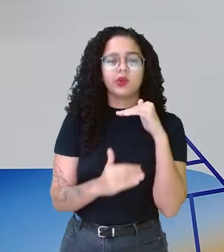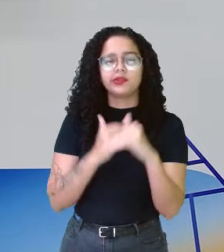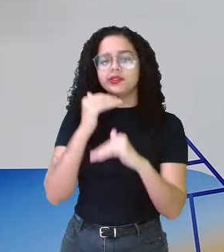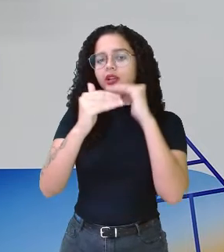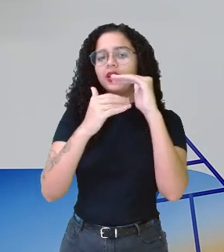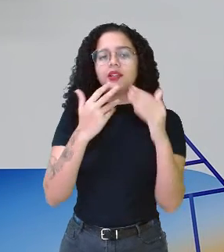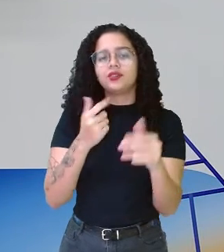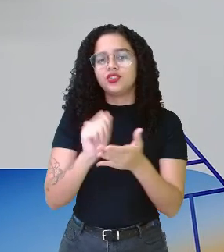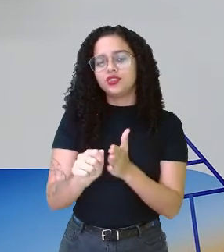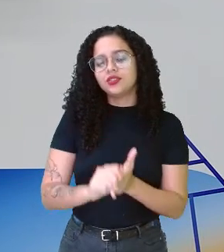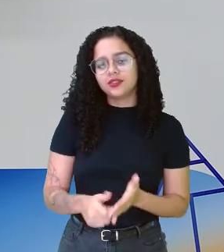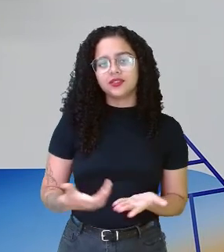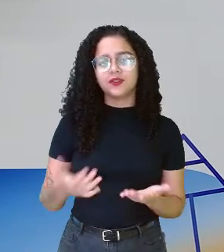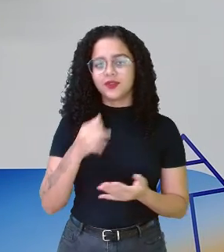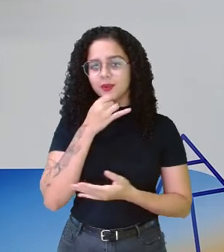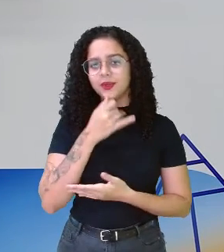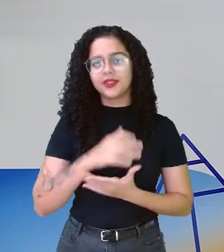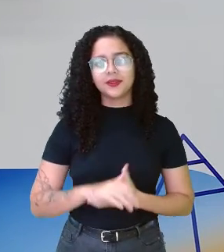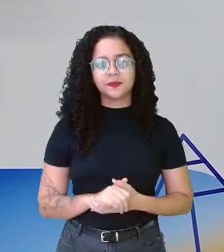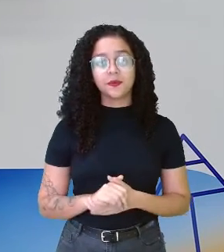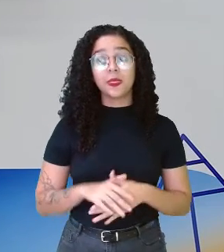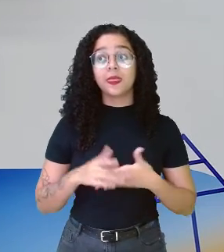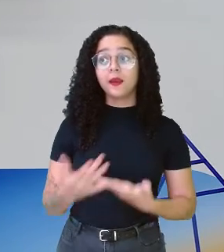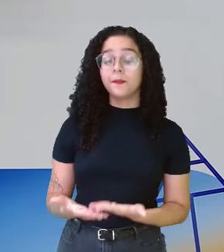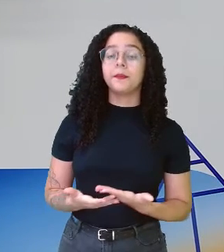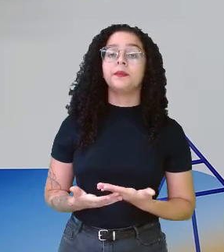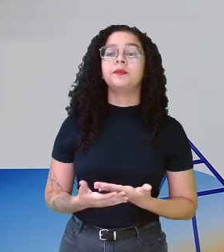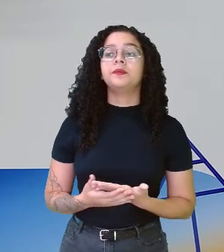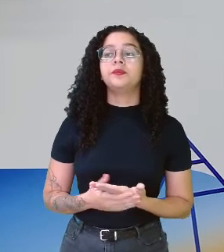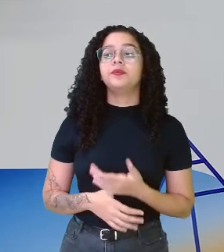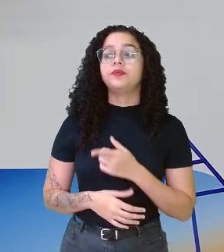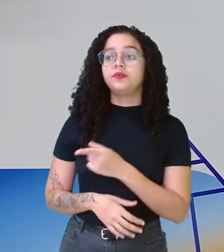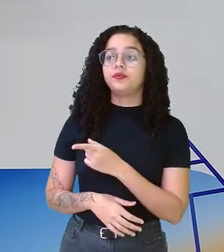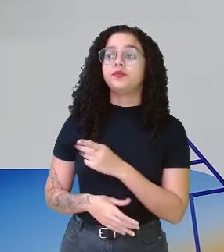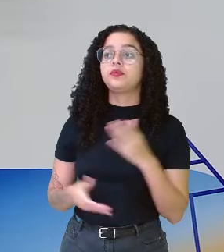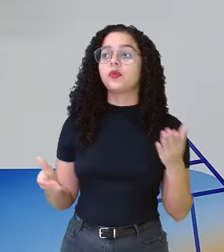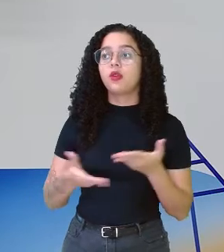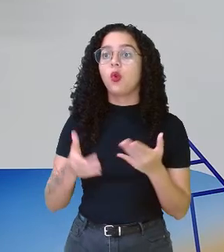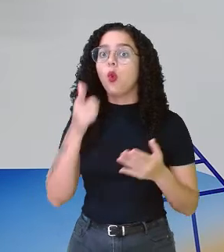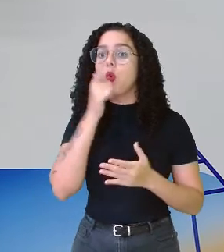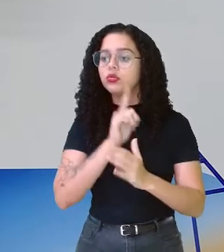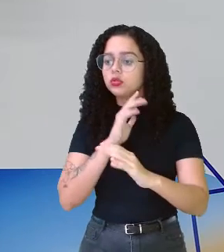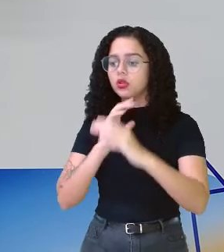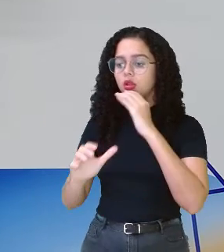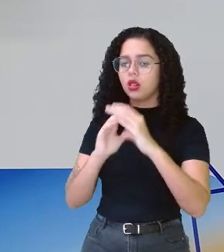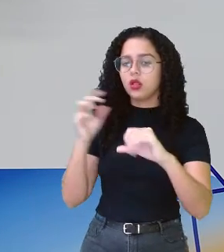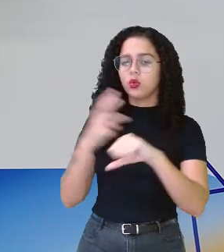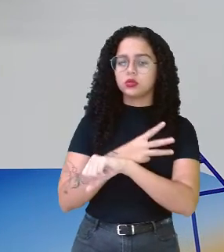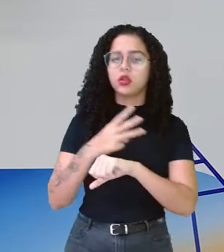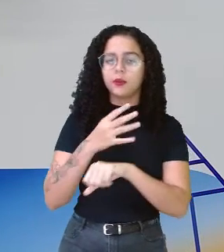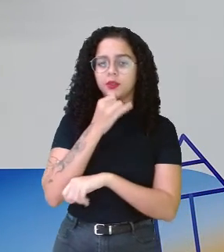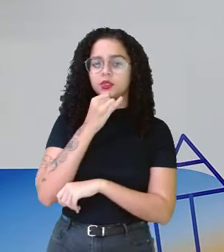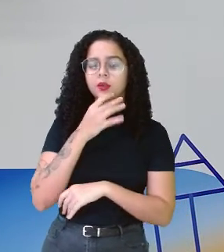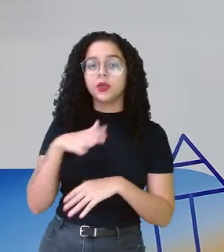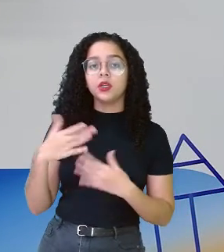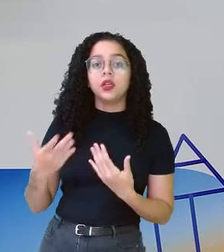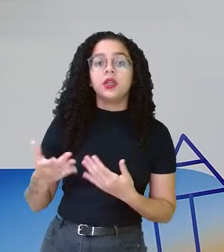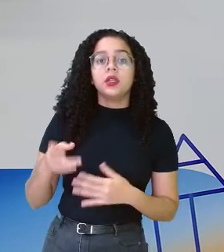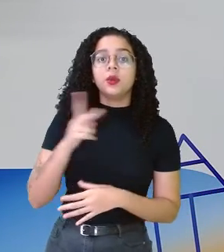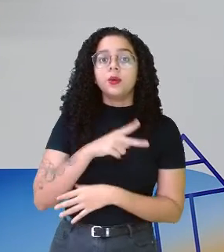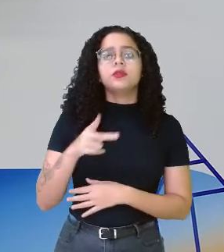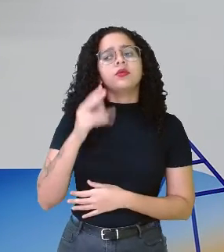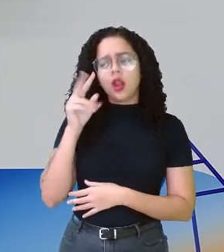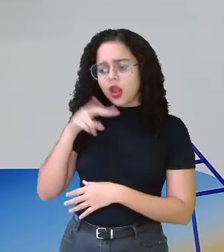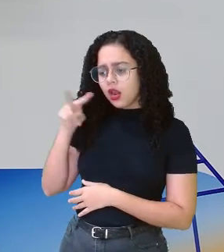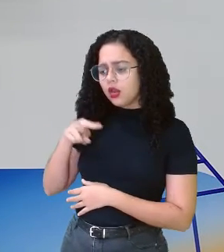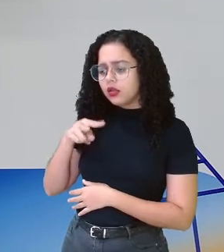de escrita, não é? Agora, nesse estágio dessa troca de WhatsApp, então o professor vai ler